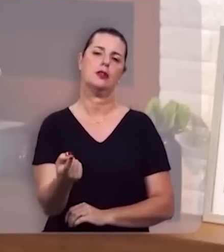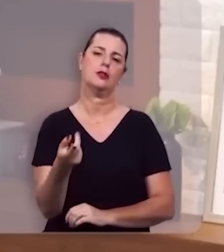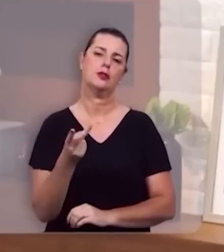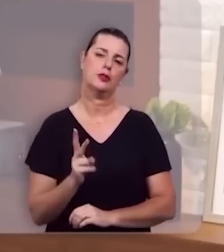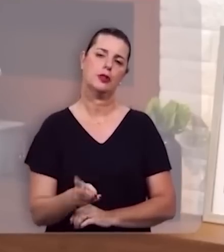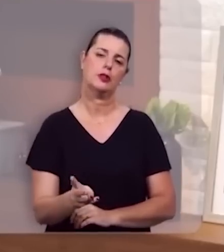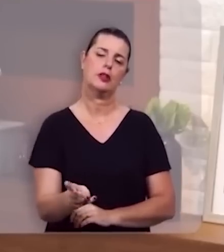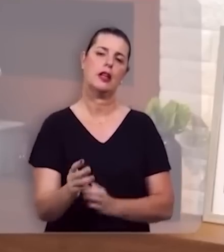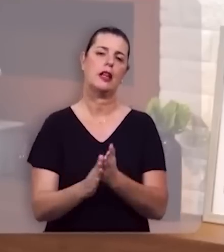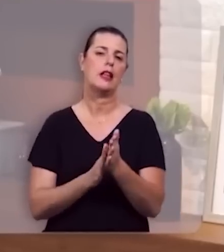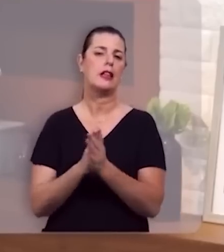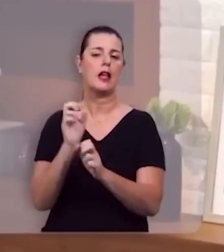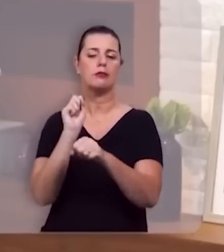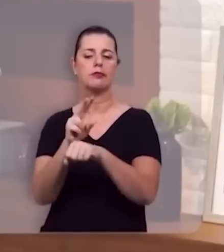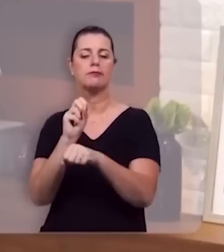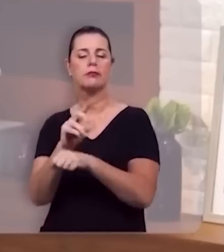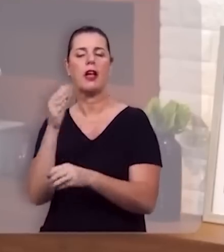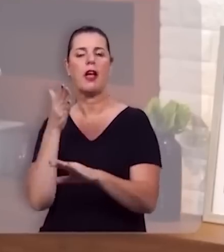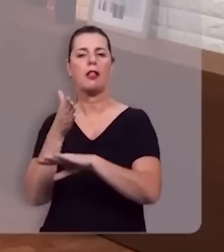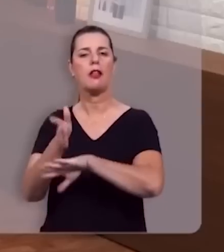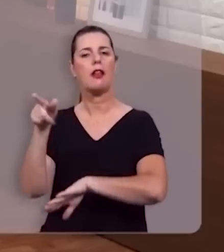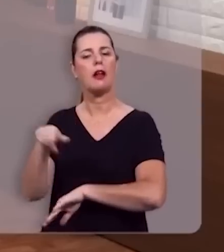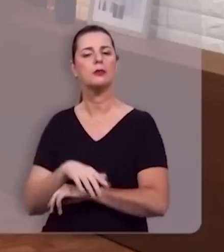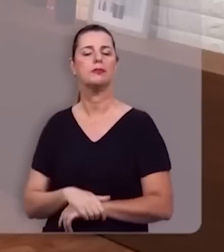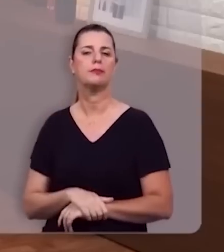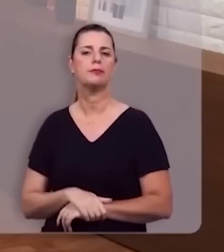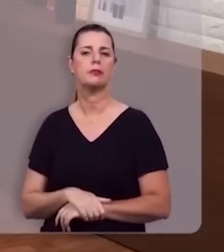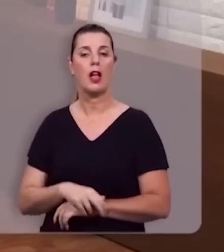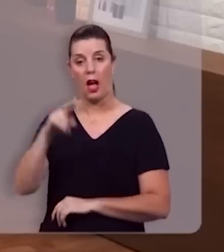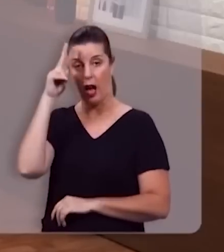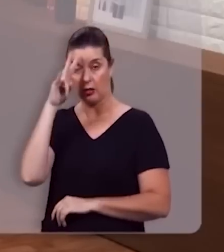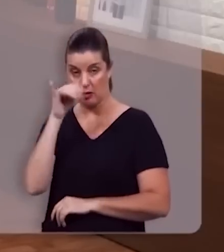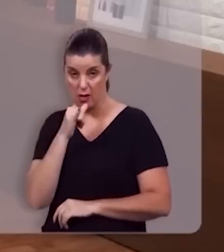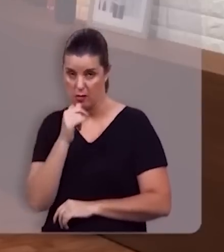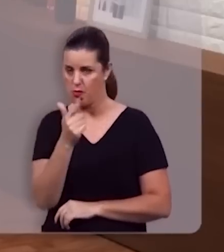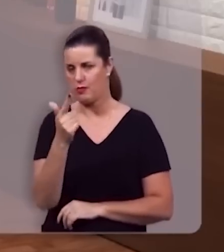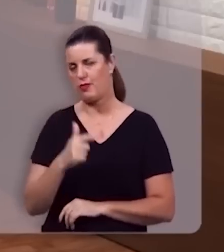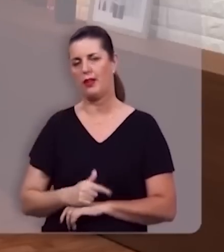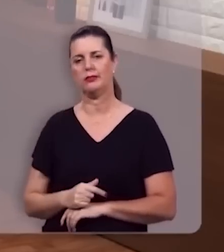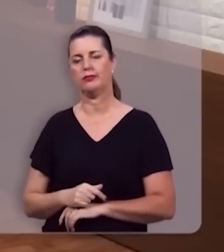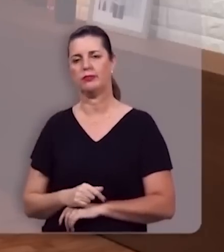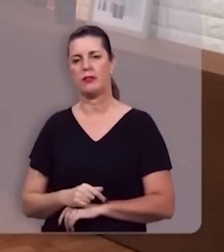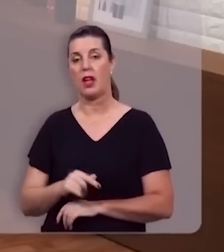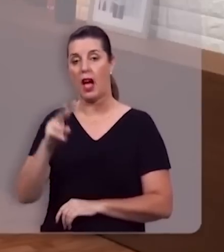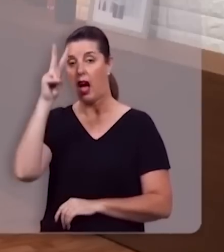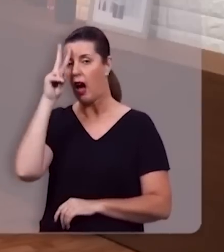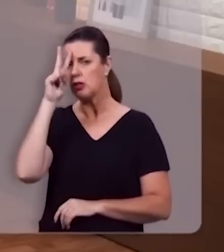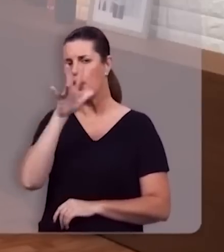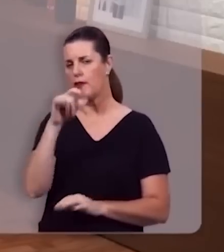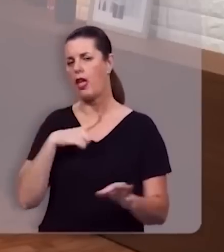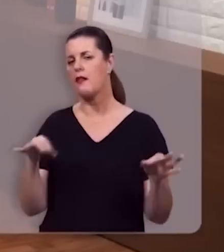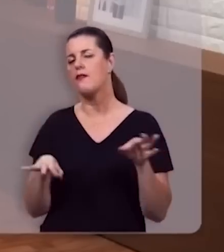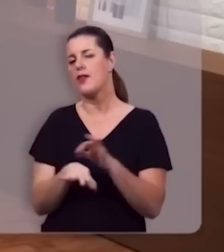e sempre, nada contaminado vai entrar lá. A história não está à deriva. A história caminha para a sua